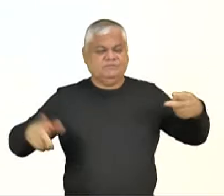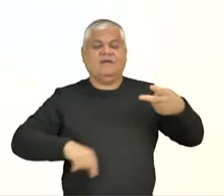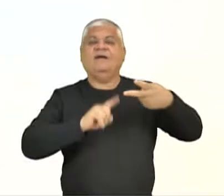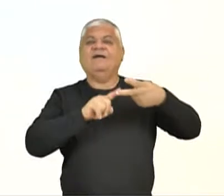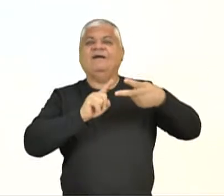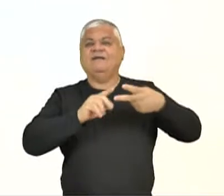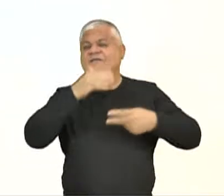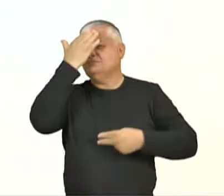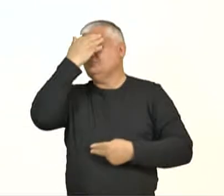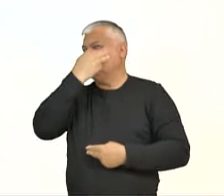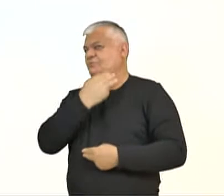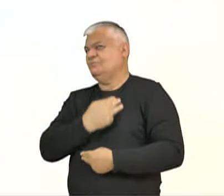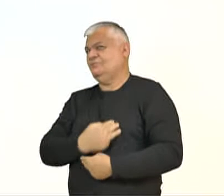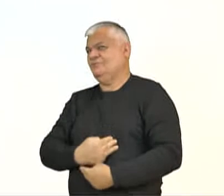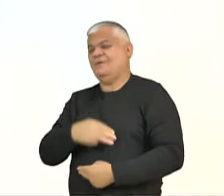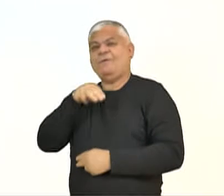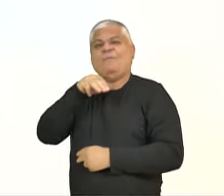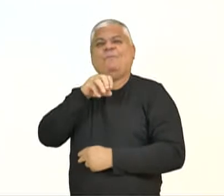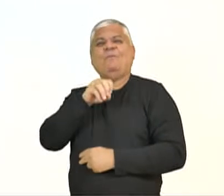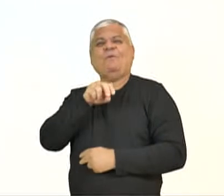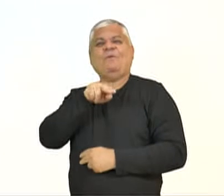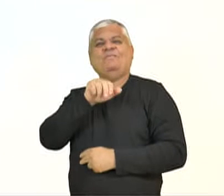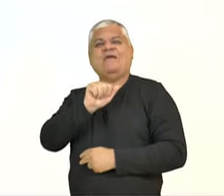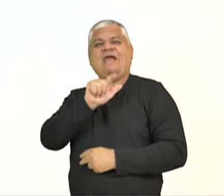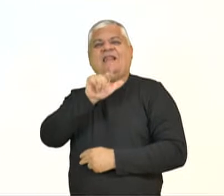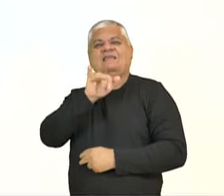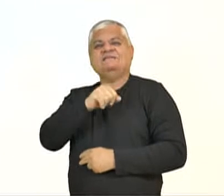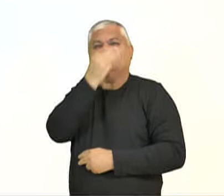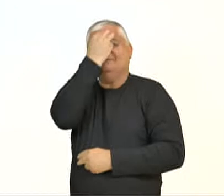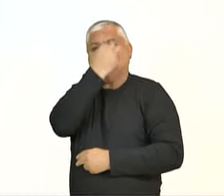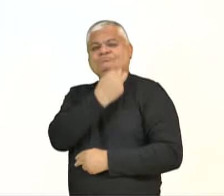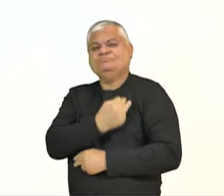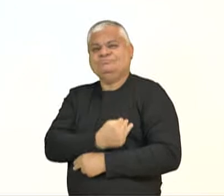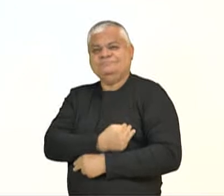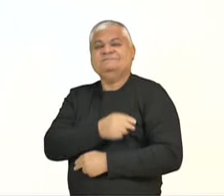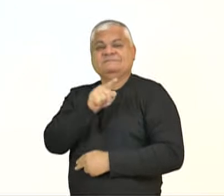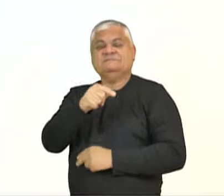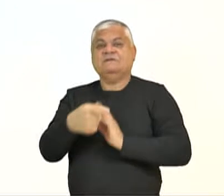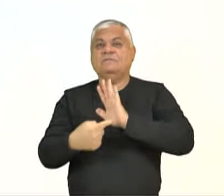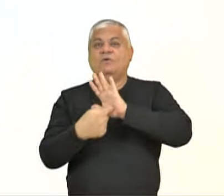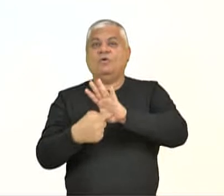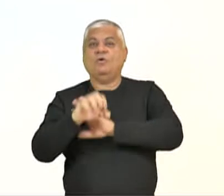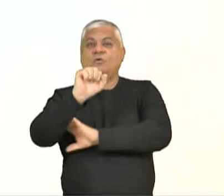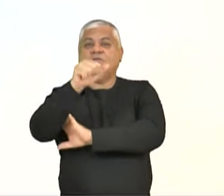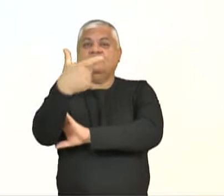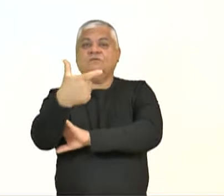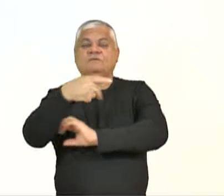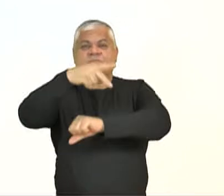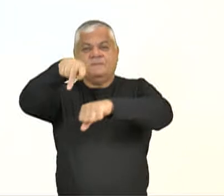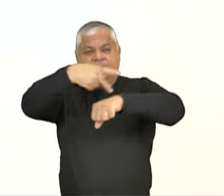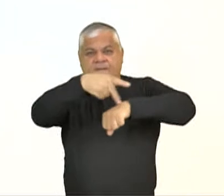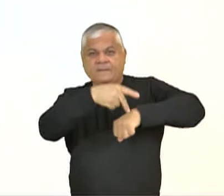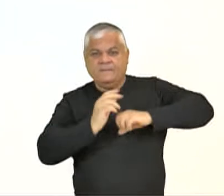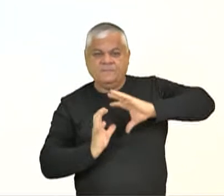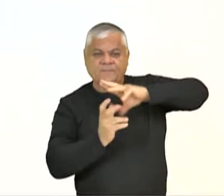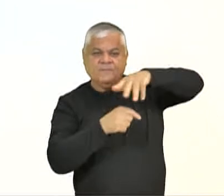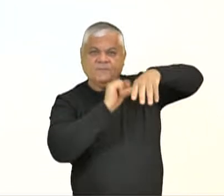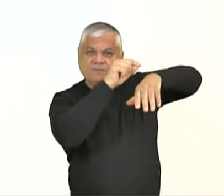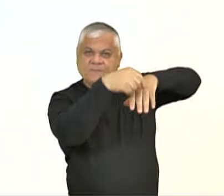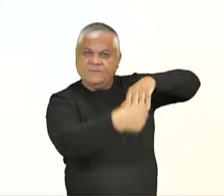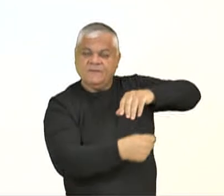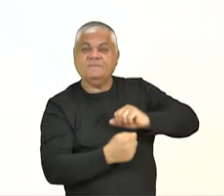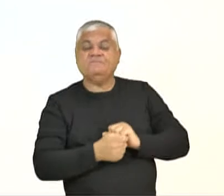ser considerado o pintor mais popular do mundo, ficando em primeiro lugar em 82 países. A pintora